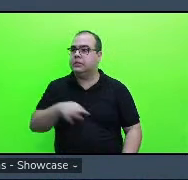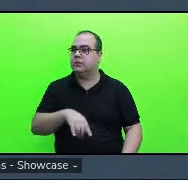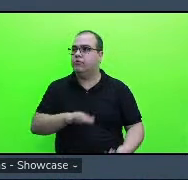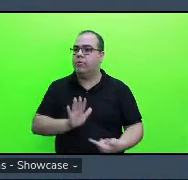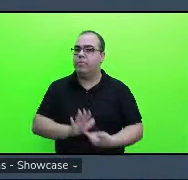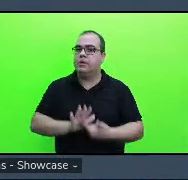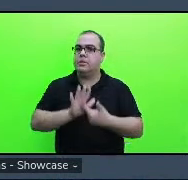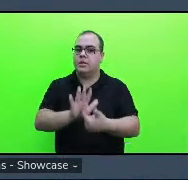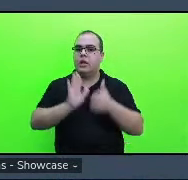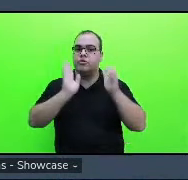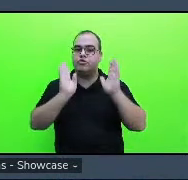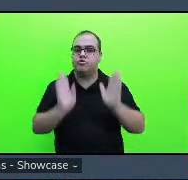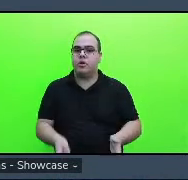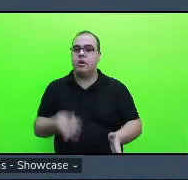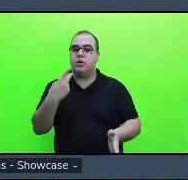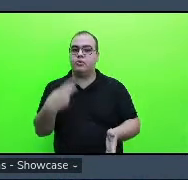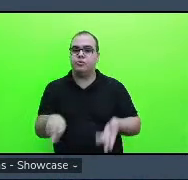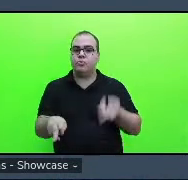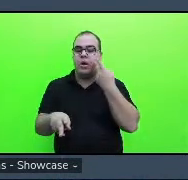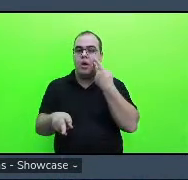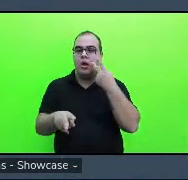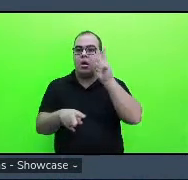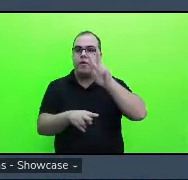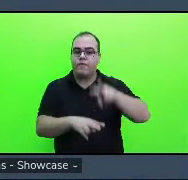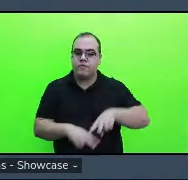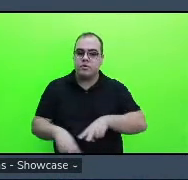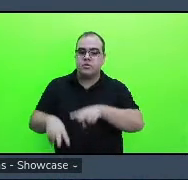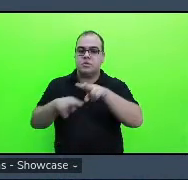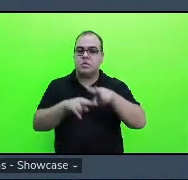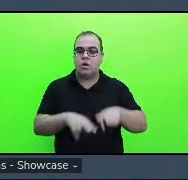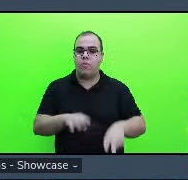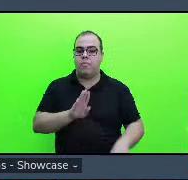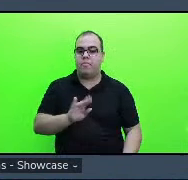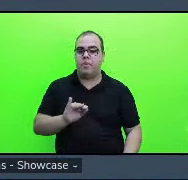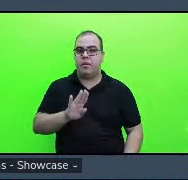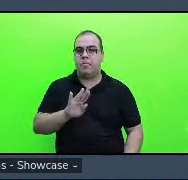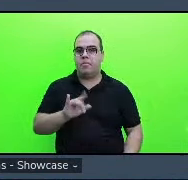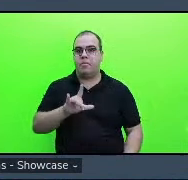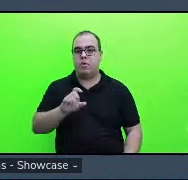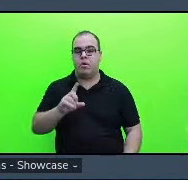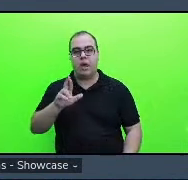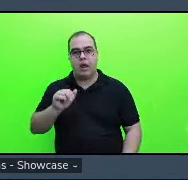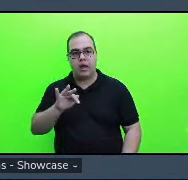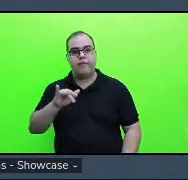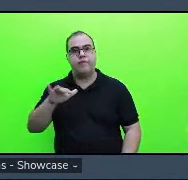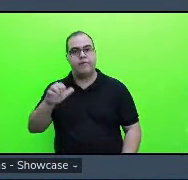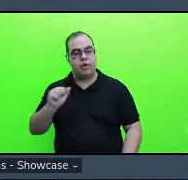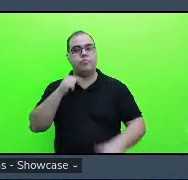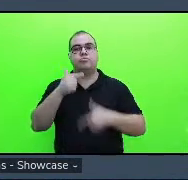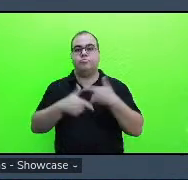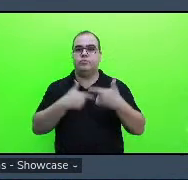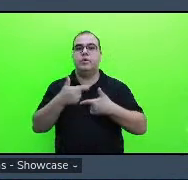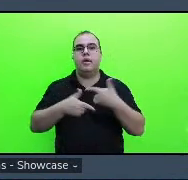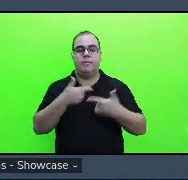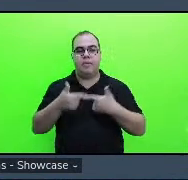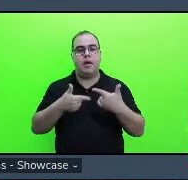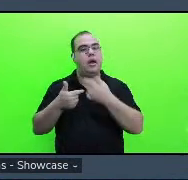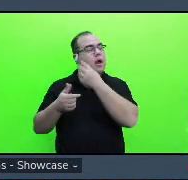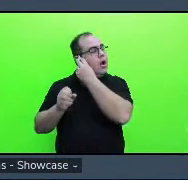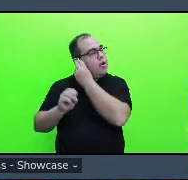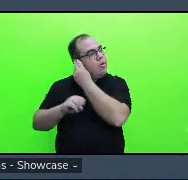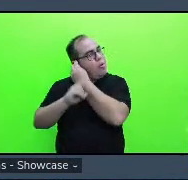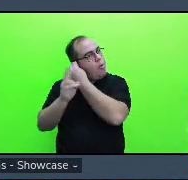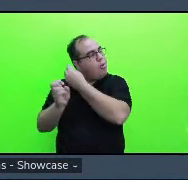revisão bibliográfica né nos trabalhos que vocês fizeram a revisão ou se foi uma conclusão de